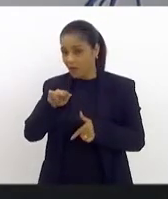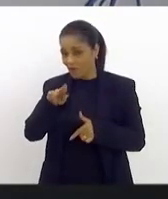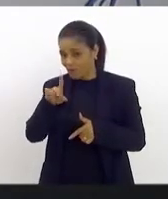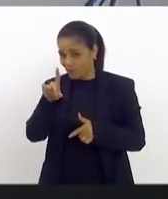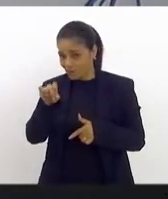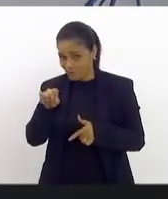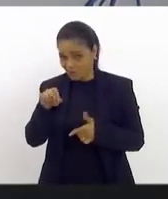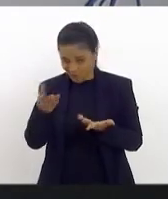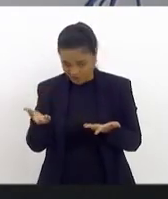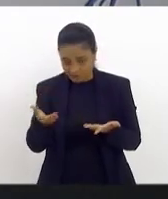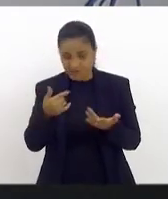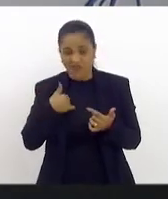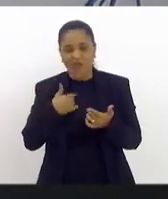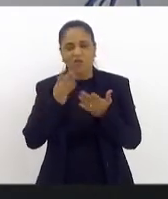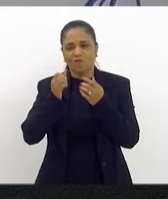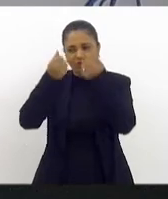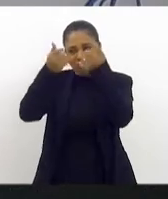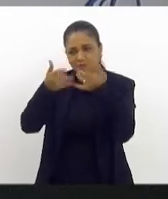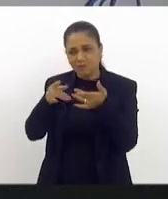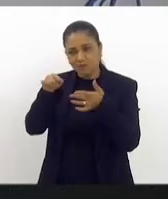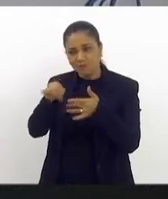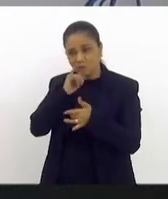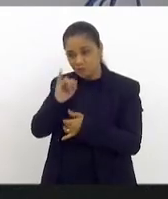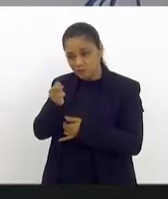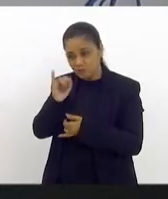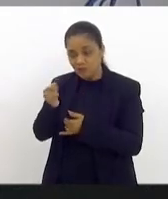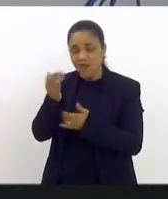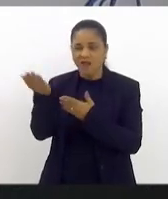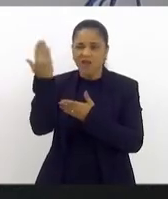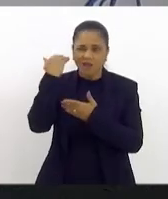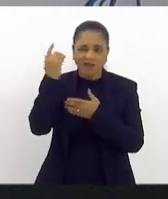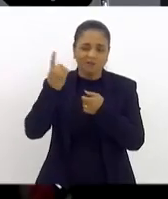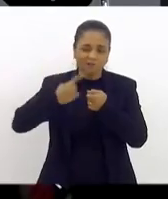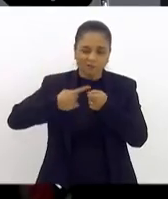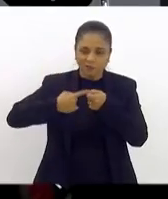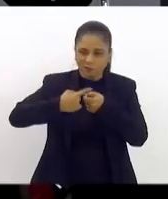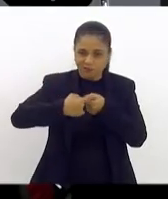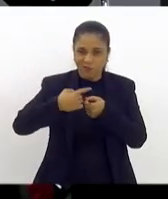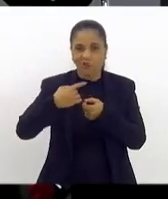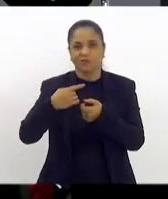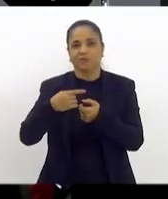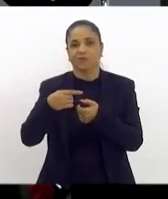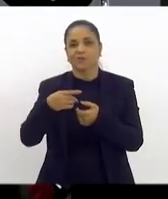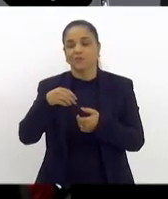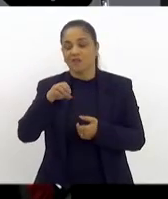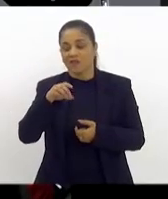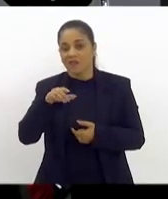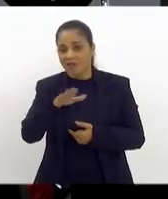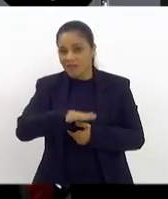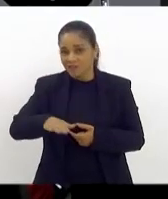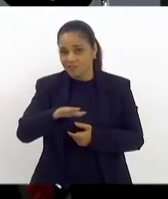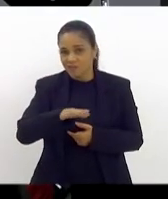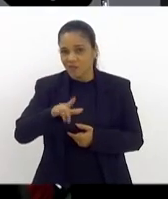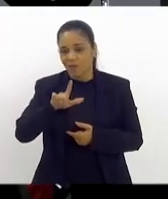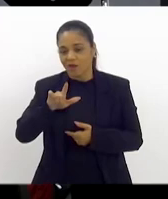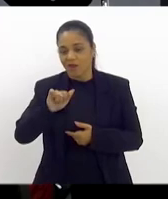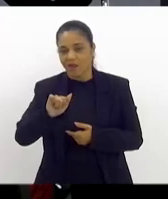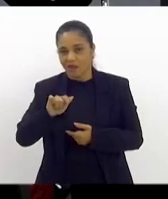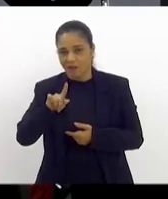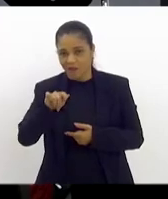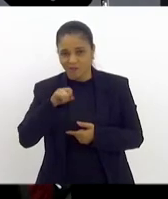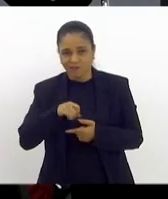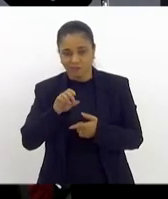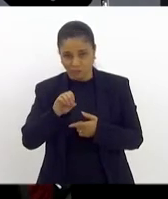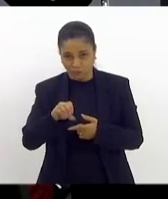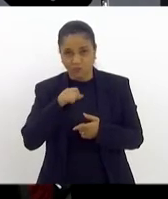coisa aqui para o senhor, lá do interior, lá da região dos lagos, como nossa região é carente de